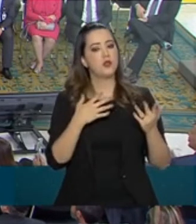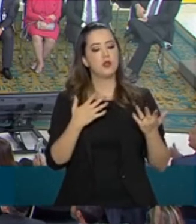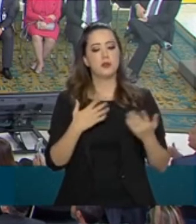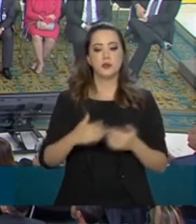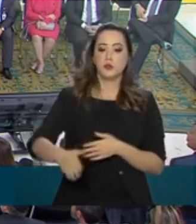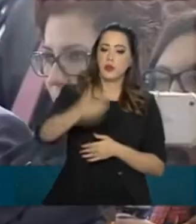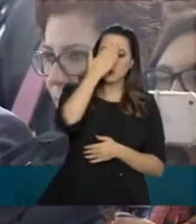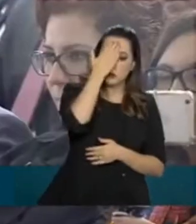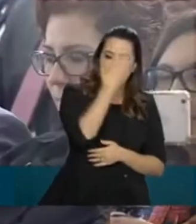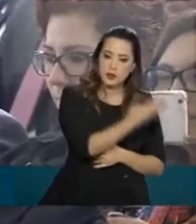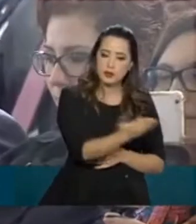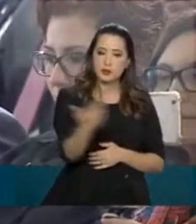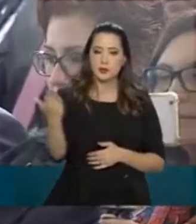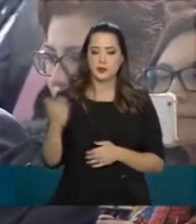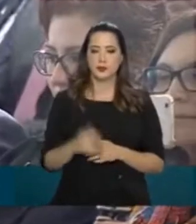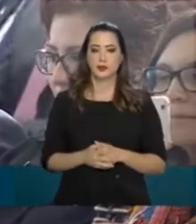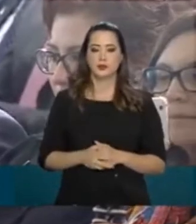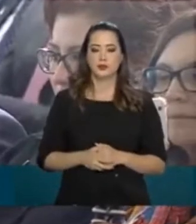obrigado, Davi.